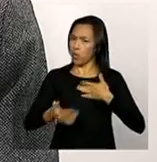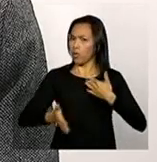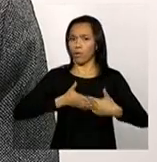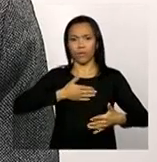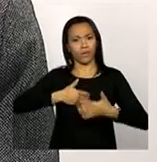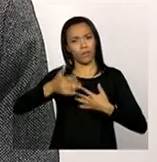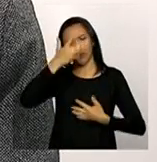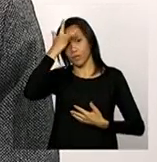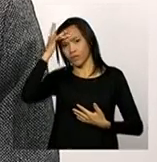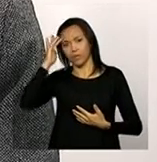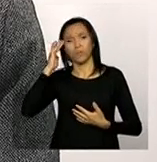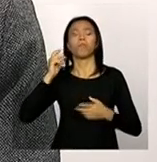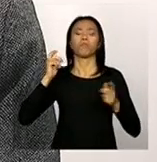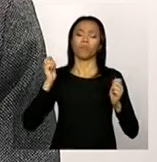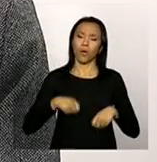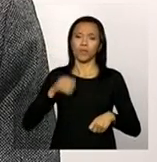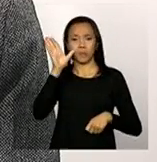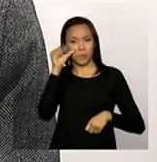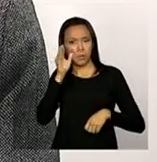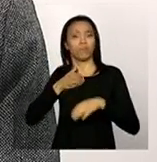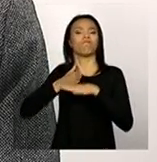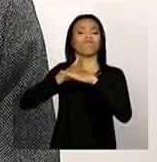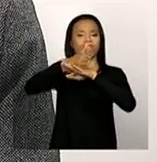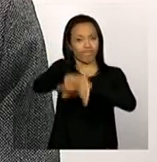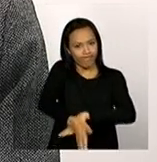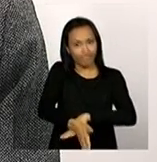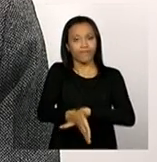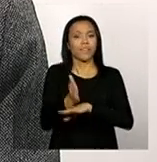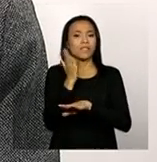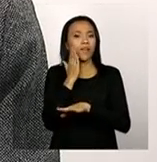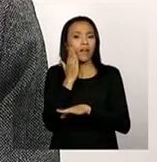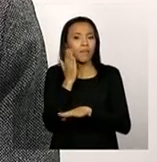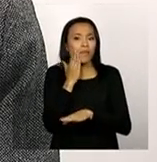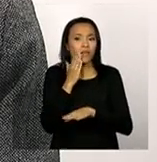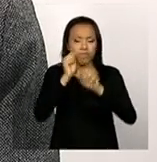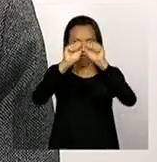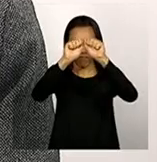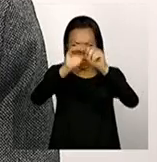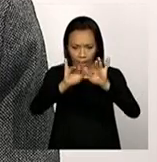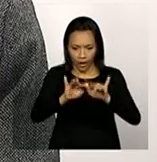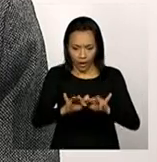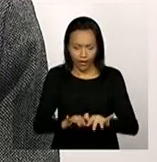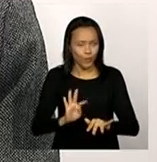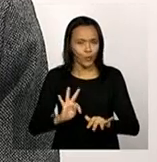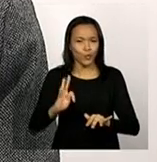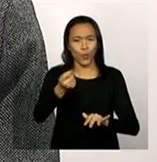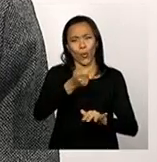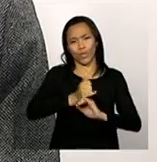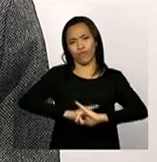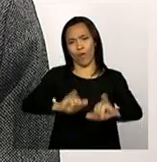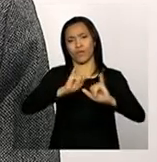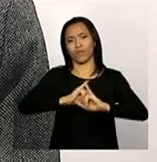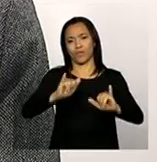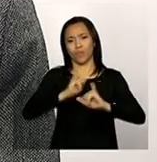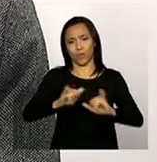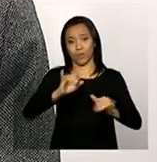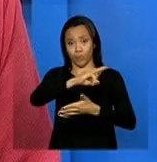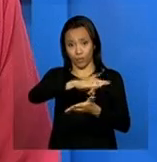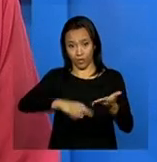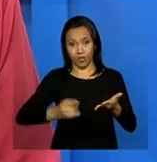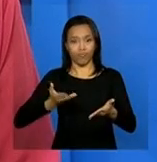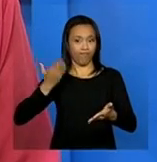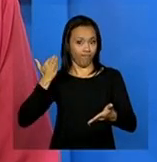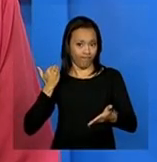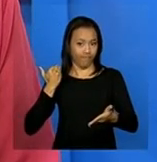também, ele pode baixar as bases de dados que têm todas as informações do censo, exige,